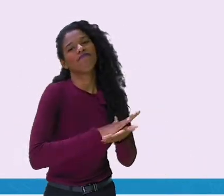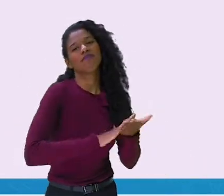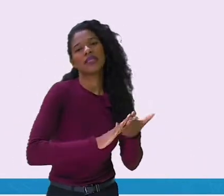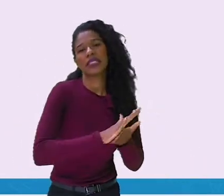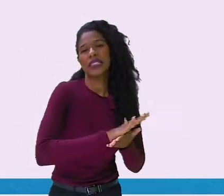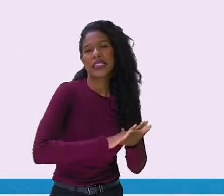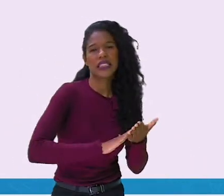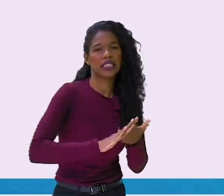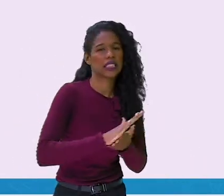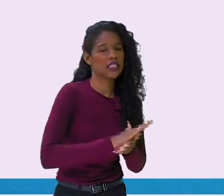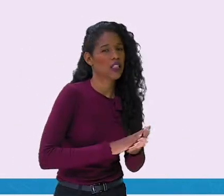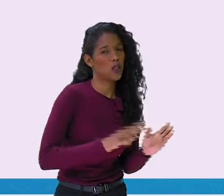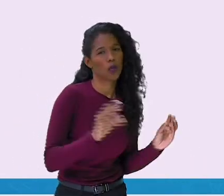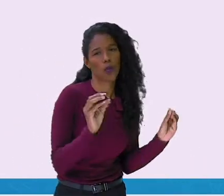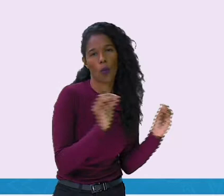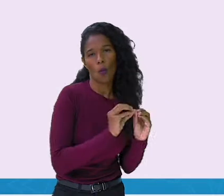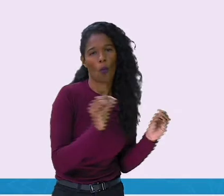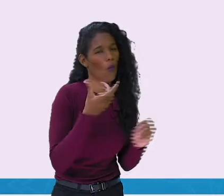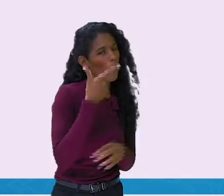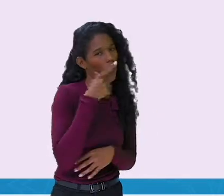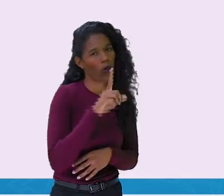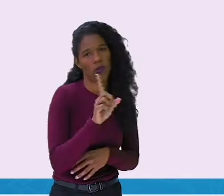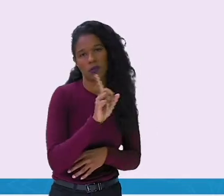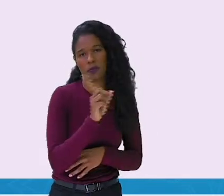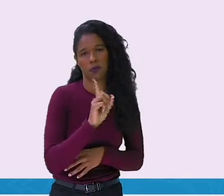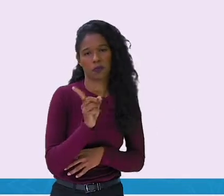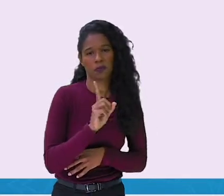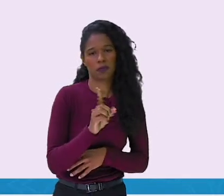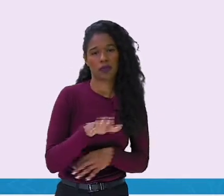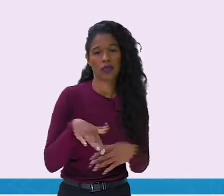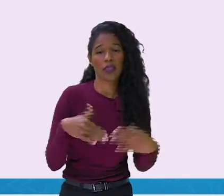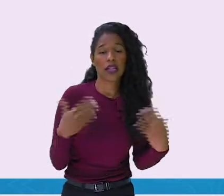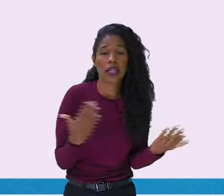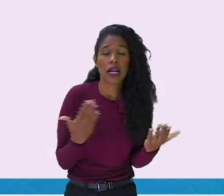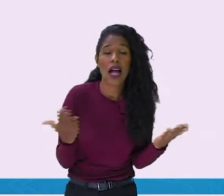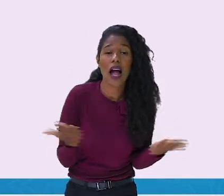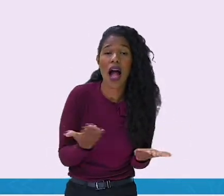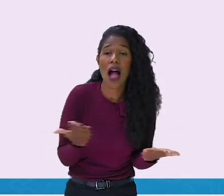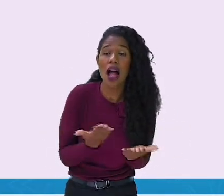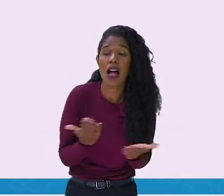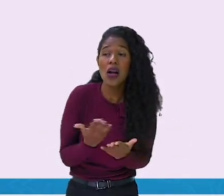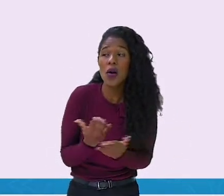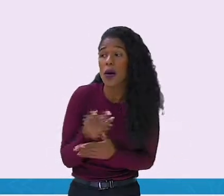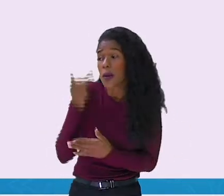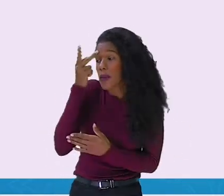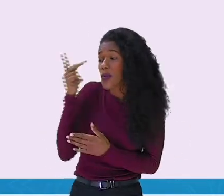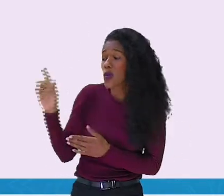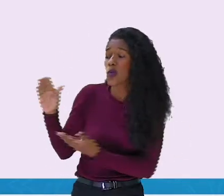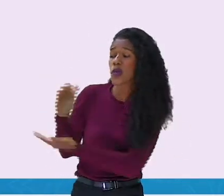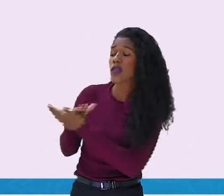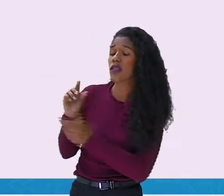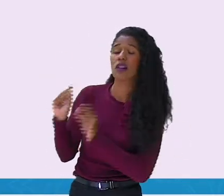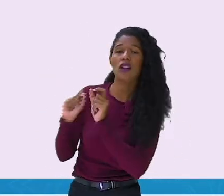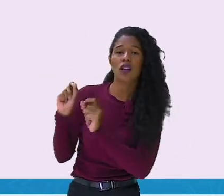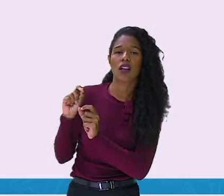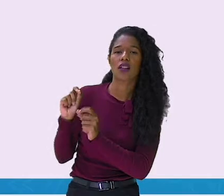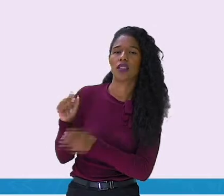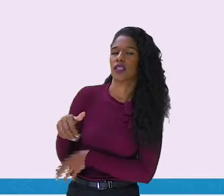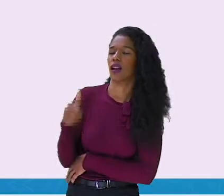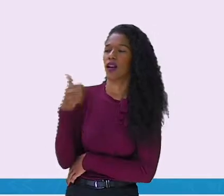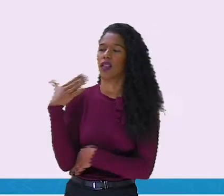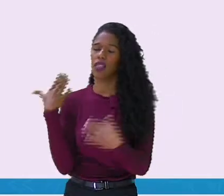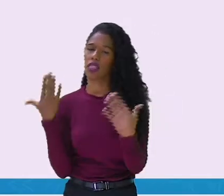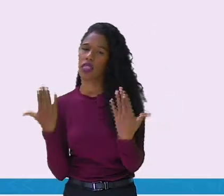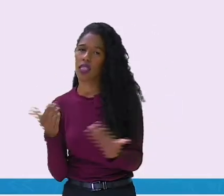terra. Não conseguiu também. Será que quem agora vai entrar nessa história? Então, a neta chamou